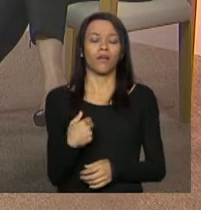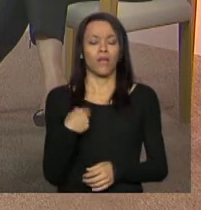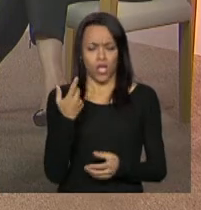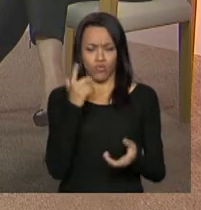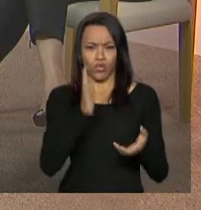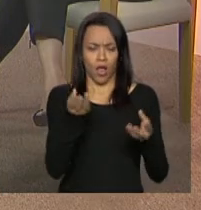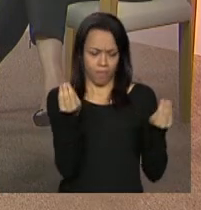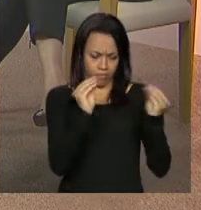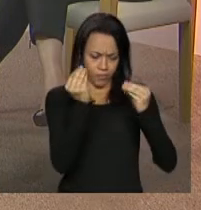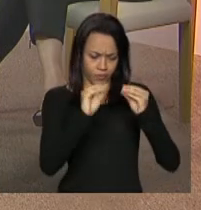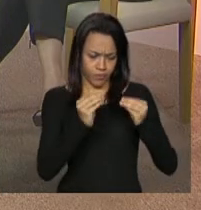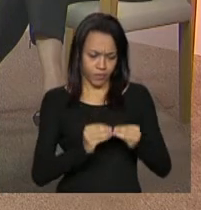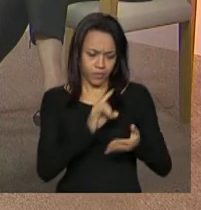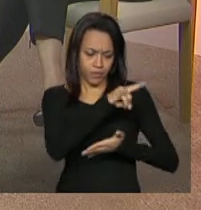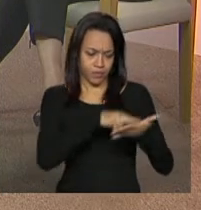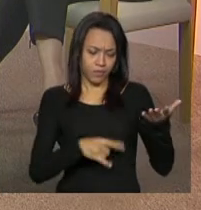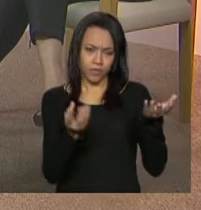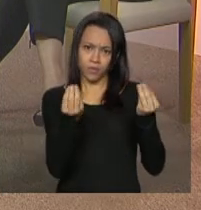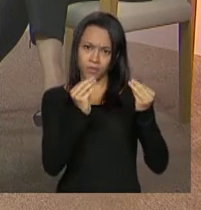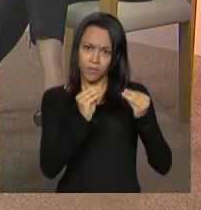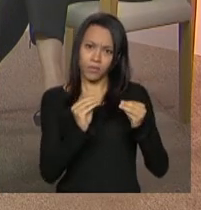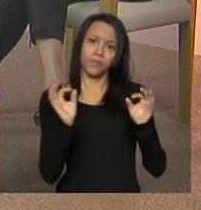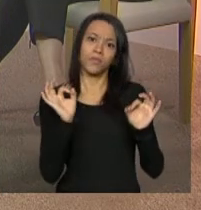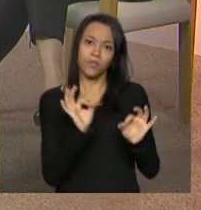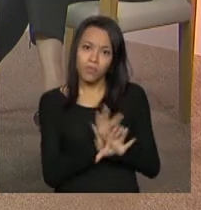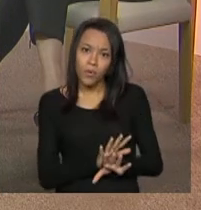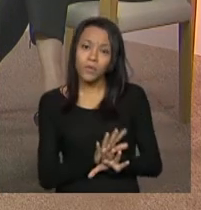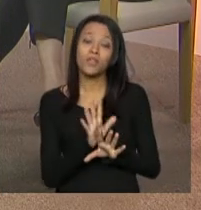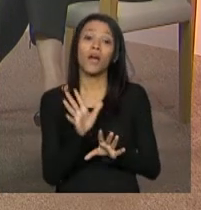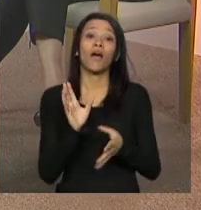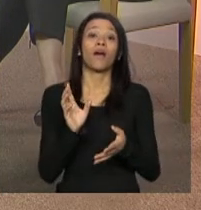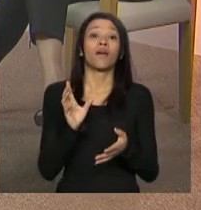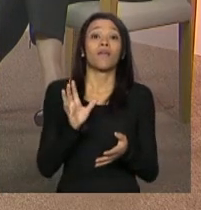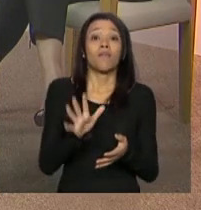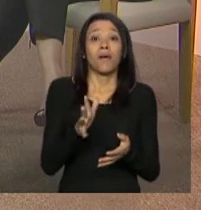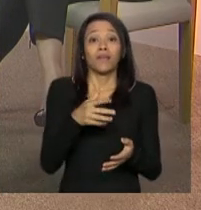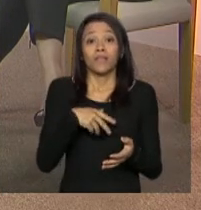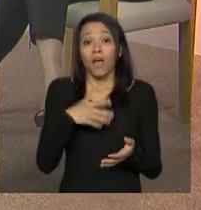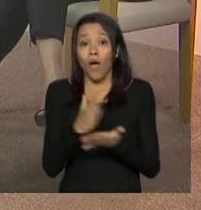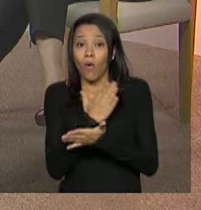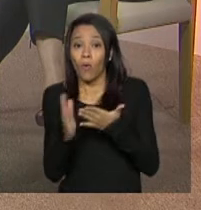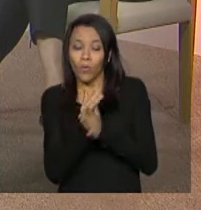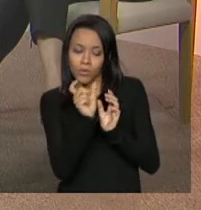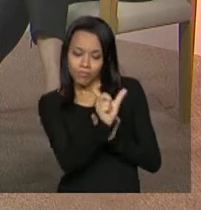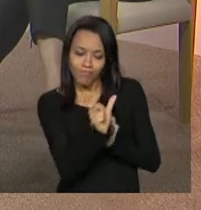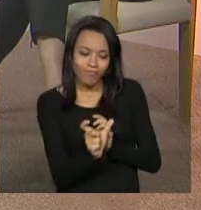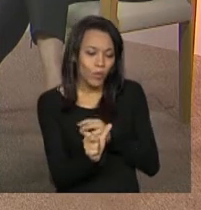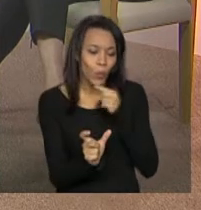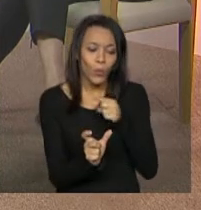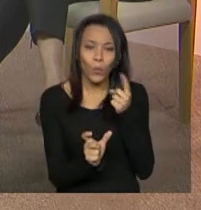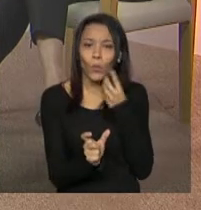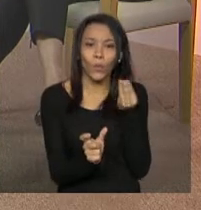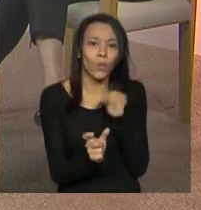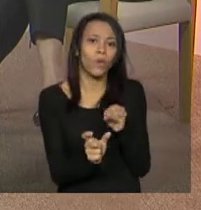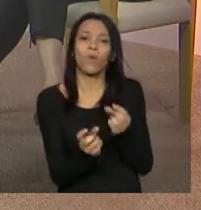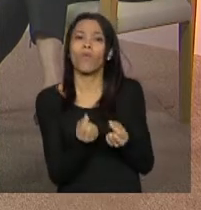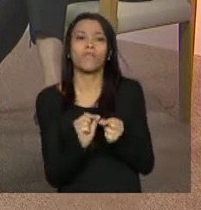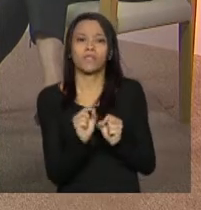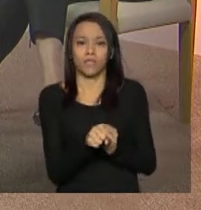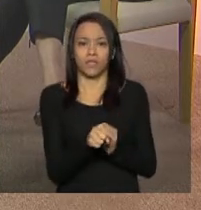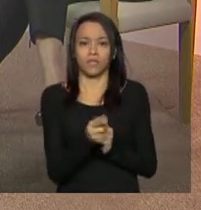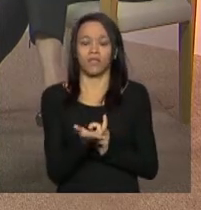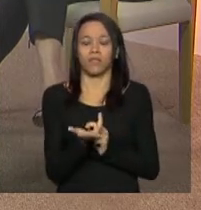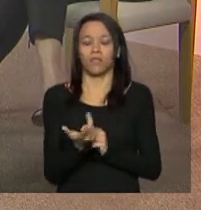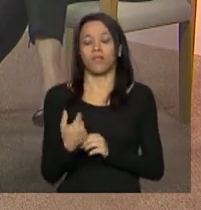mas o status de vínculos suas e recomendação do caráter nacional continua em preenchimento devo preenchê-los também? Então, essa